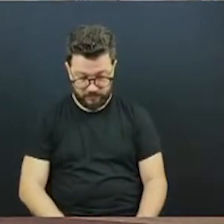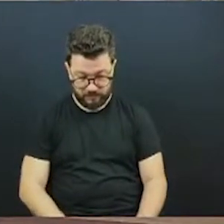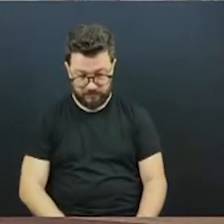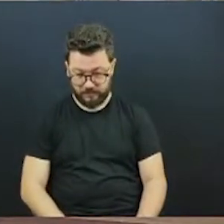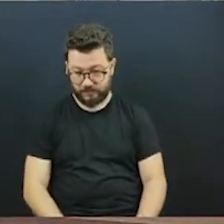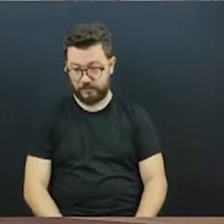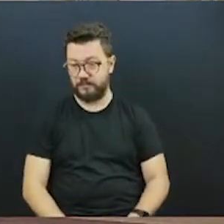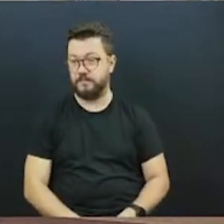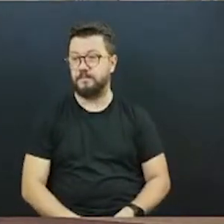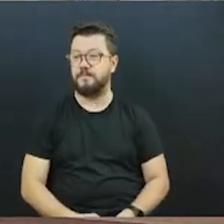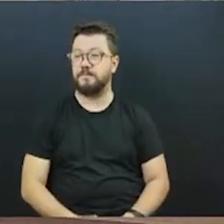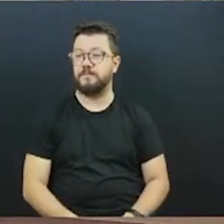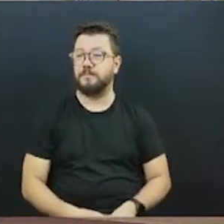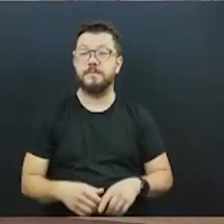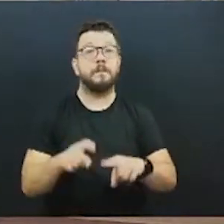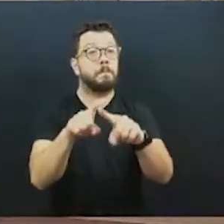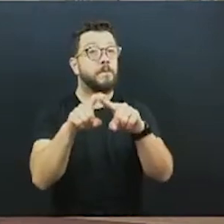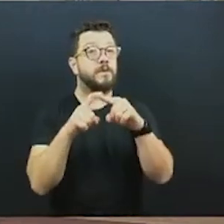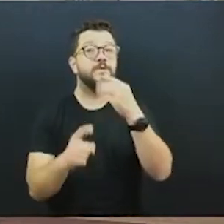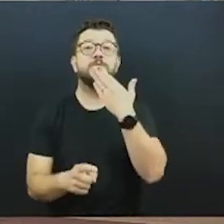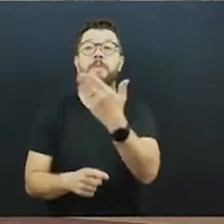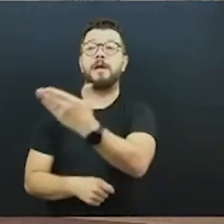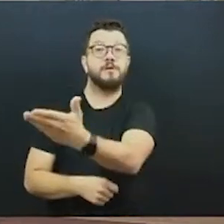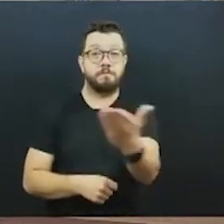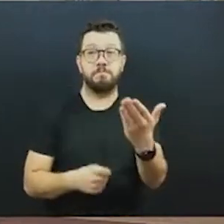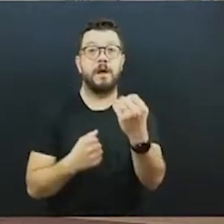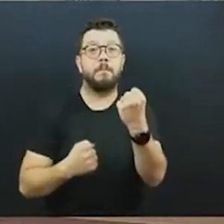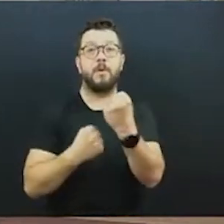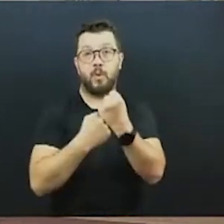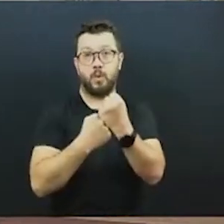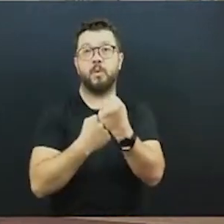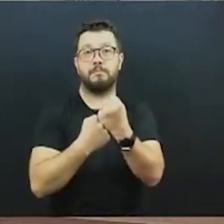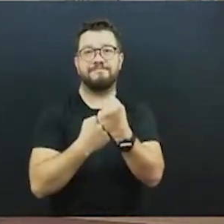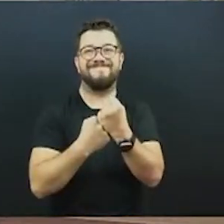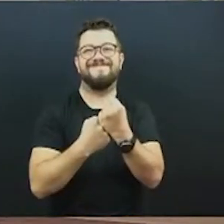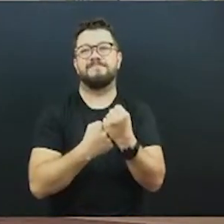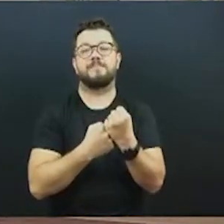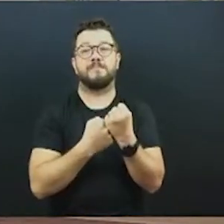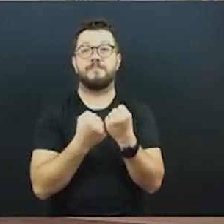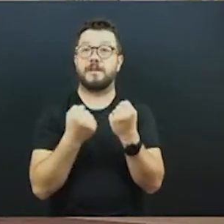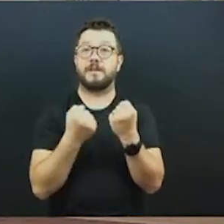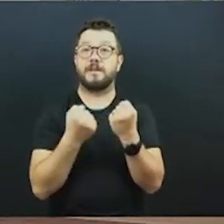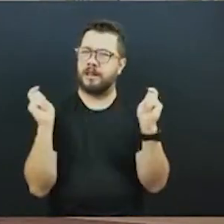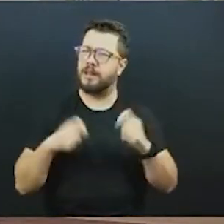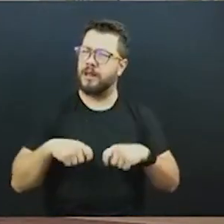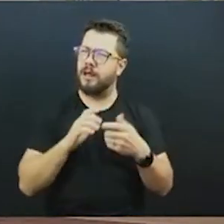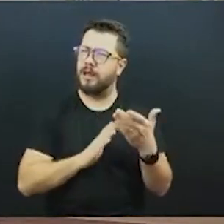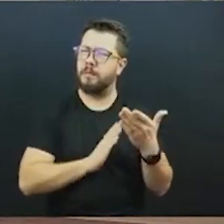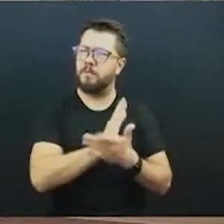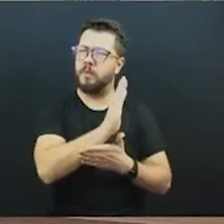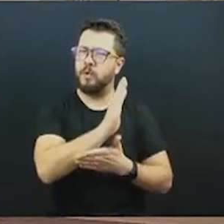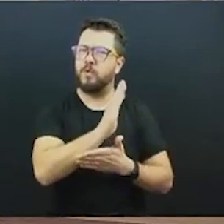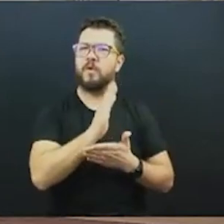trago aos colegas e peço aqui o apoio de todos os vereadores para que a gente possa aprovar e que Curitiba se preocupe, sim,